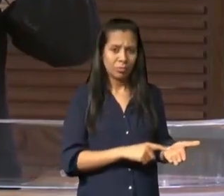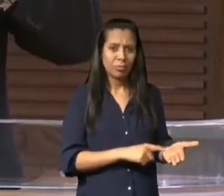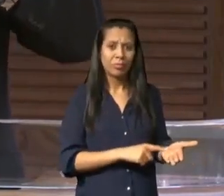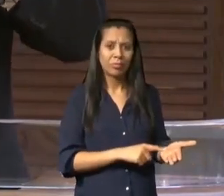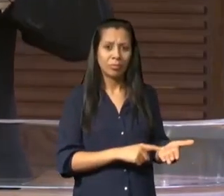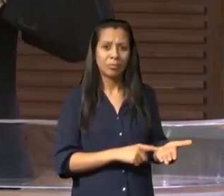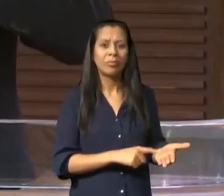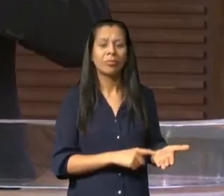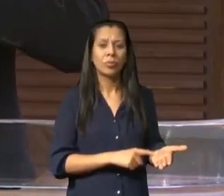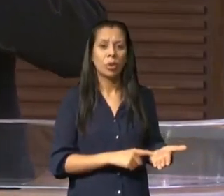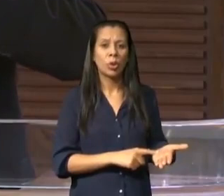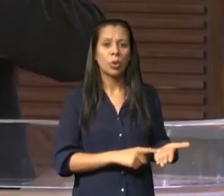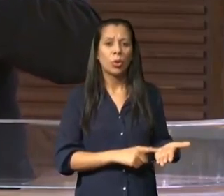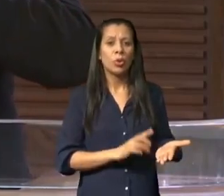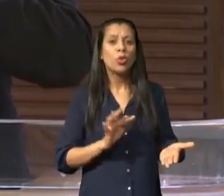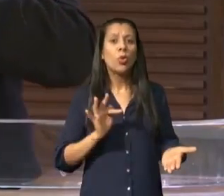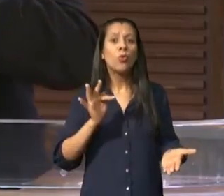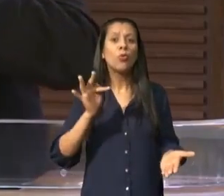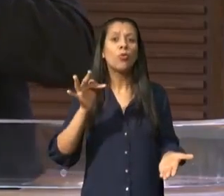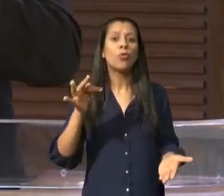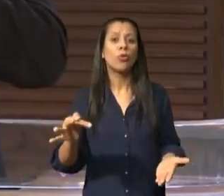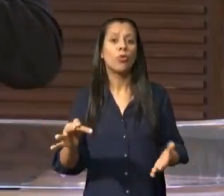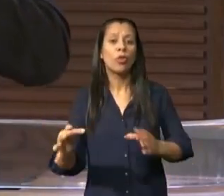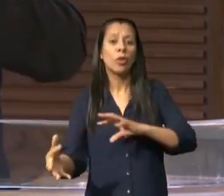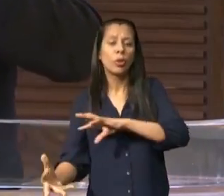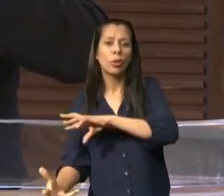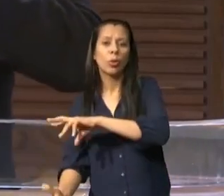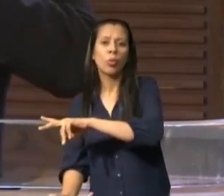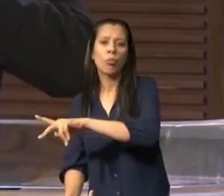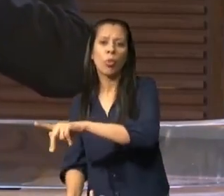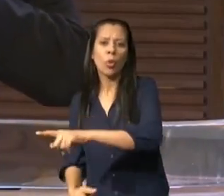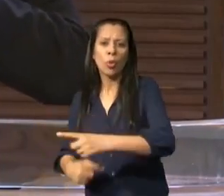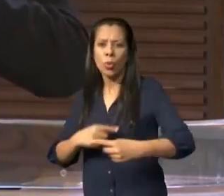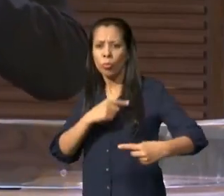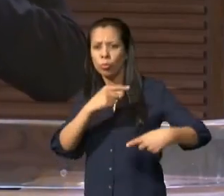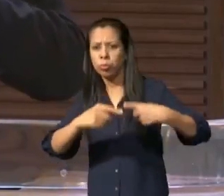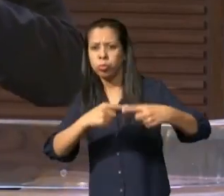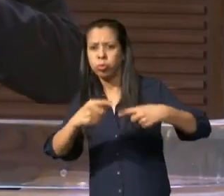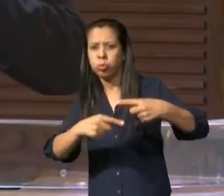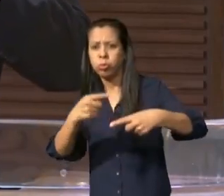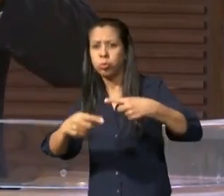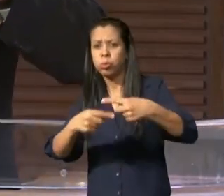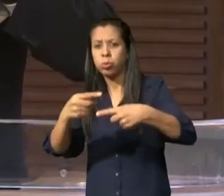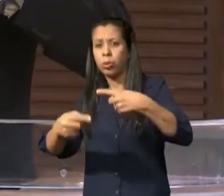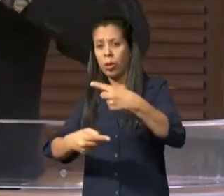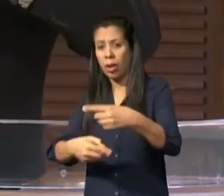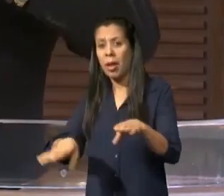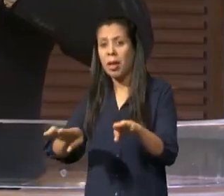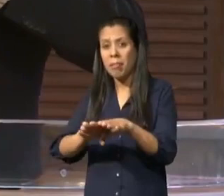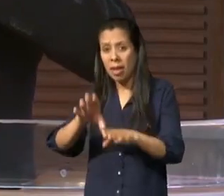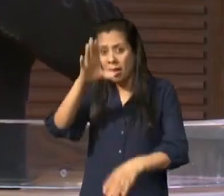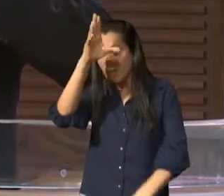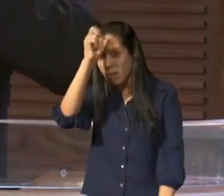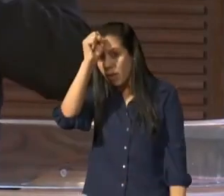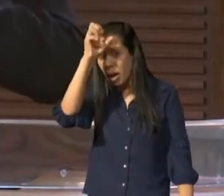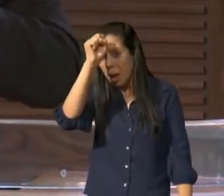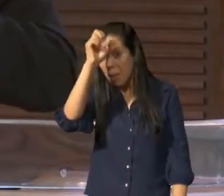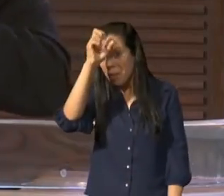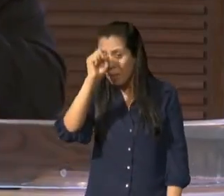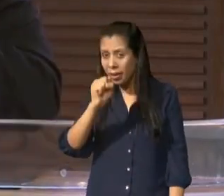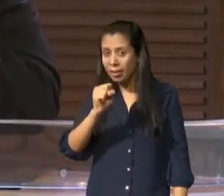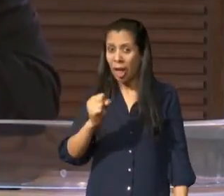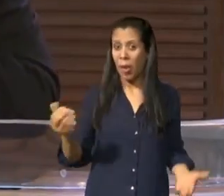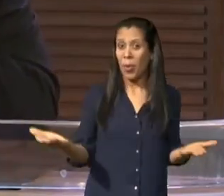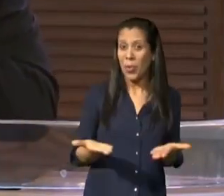dito para o pastor que está pregando hoje na igreja do Naspe é dito para aqueles que estão assistindo o sermão da igreja do Naspe é dito para aqueles que estão